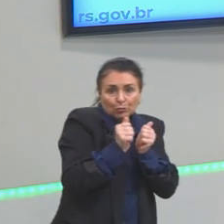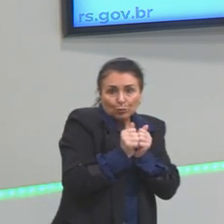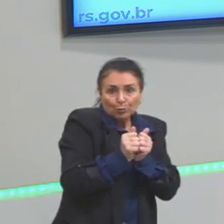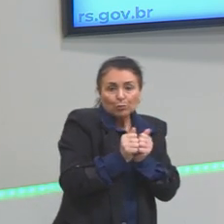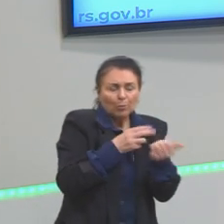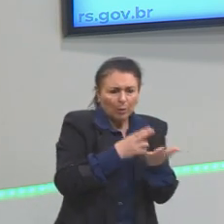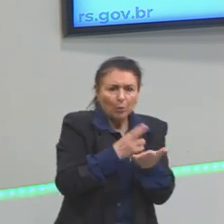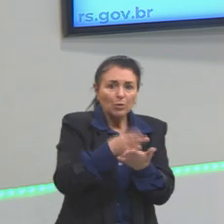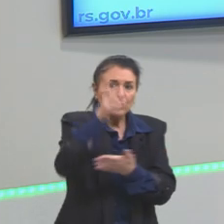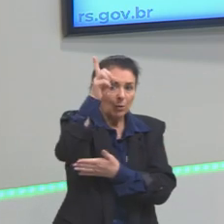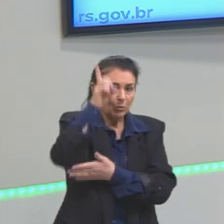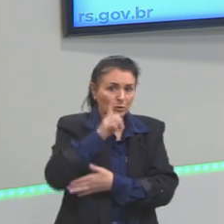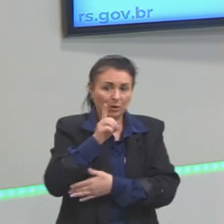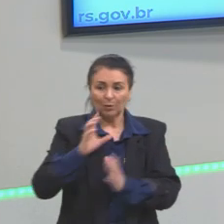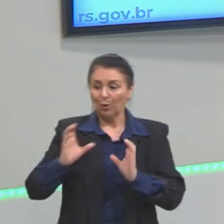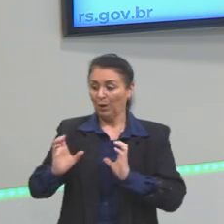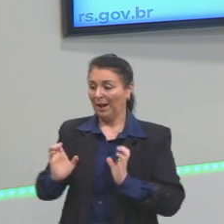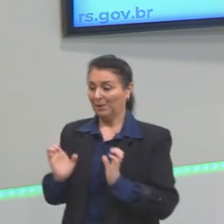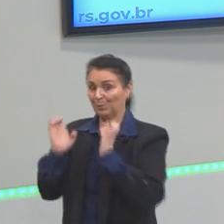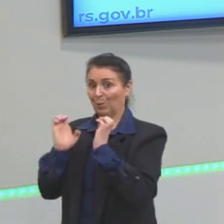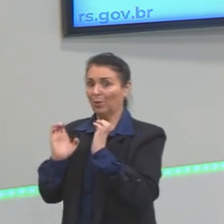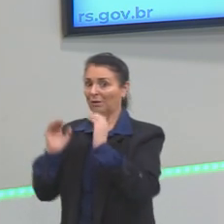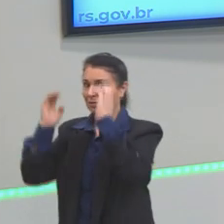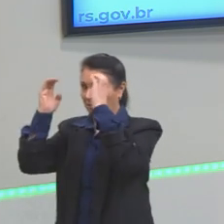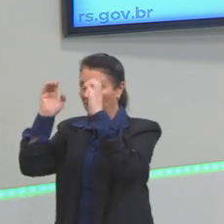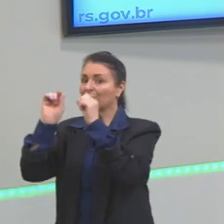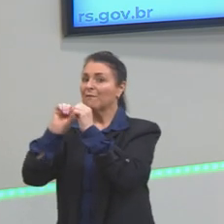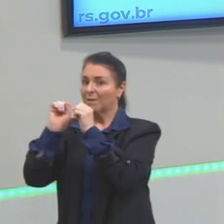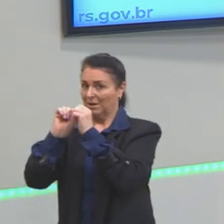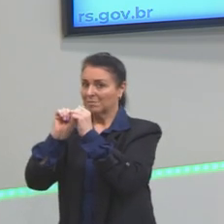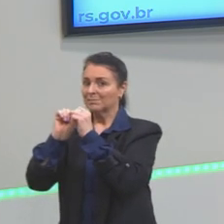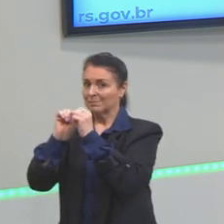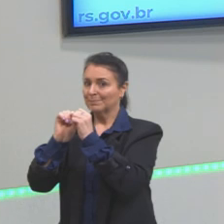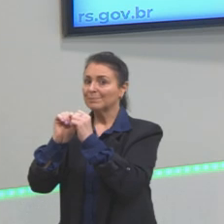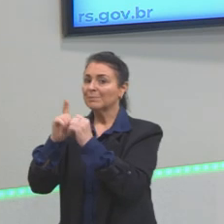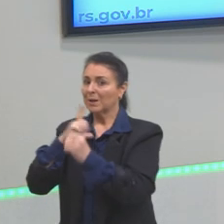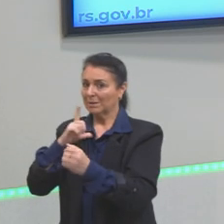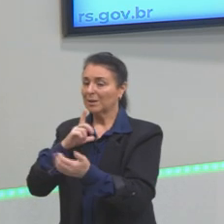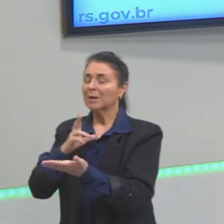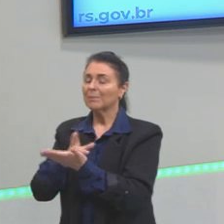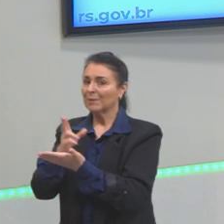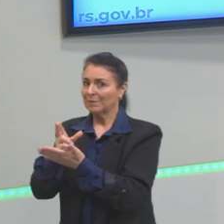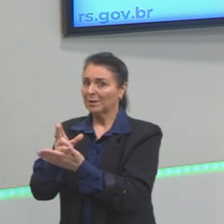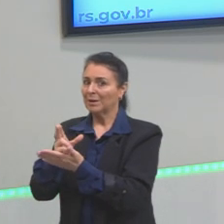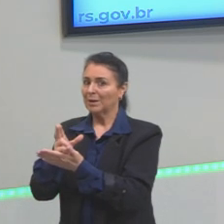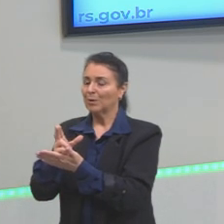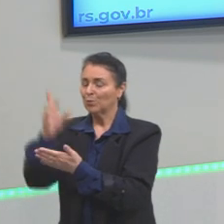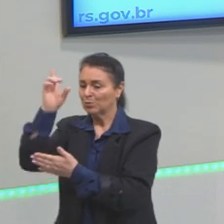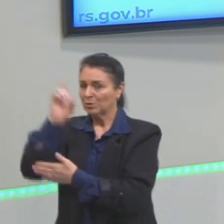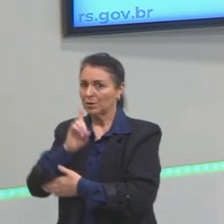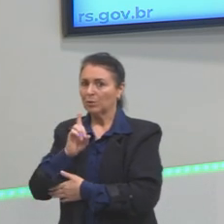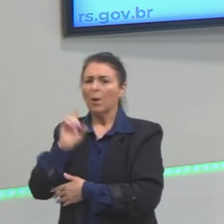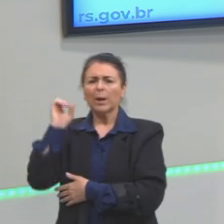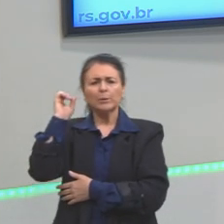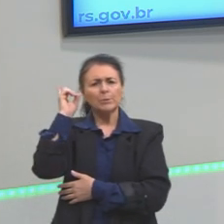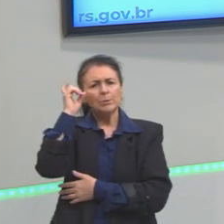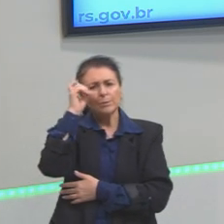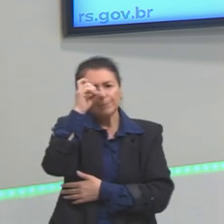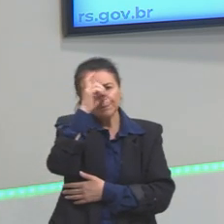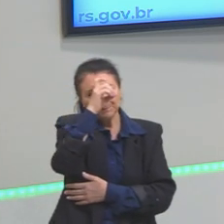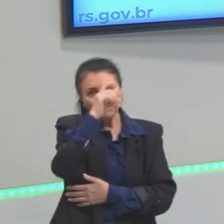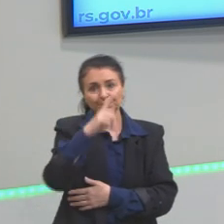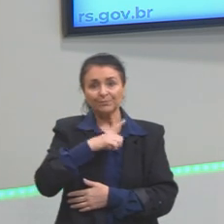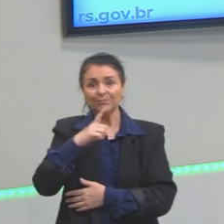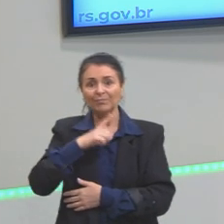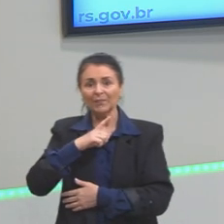direitos, assim como a burguesia faz pelos seus direitos. Se nós observarmos, dificilmente, por exemplo, os donos dos meios de